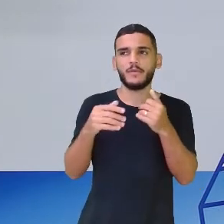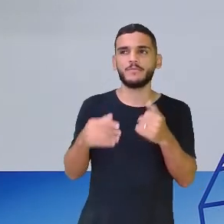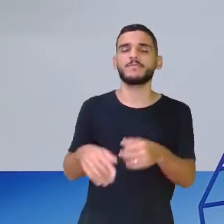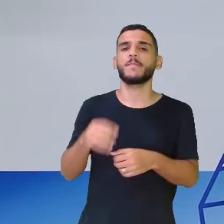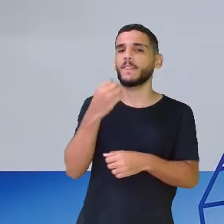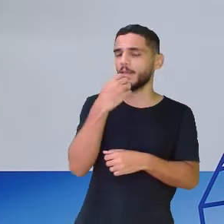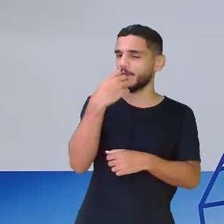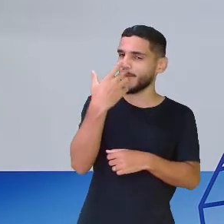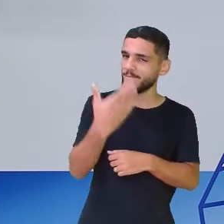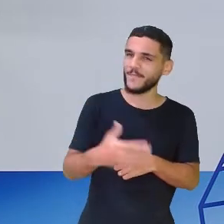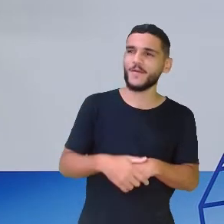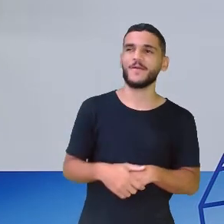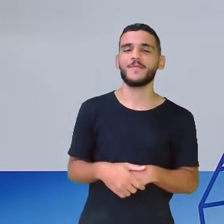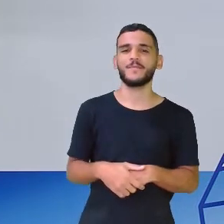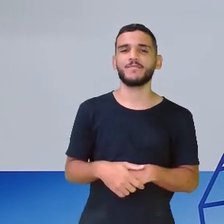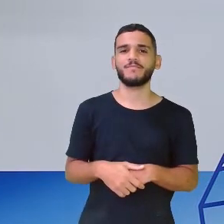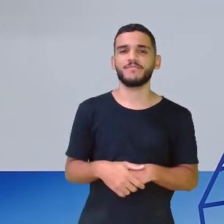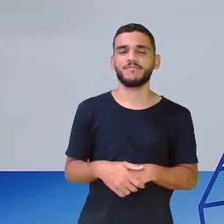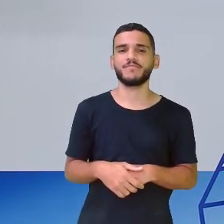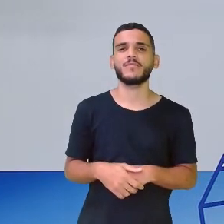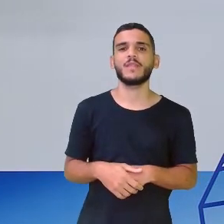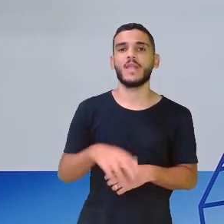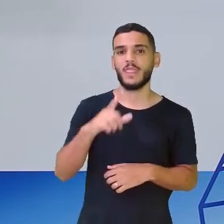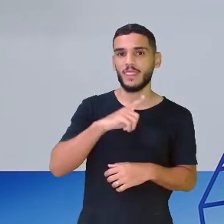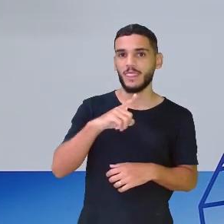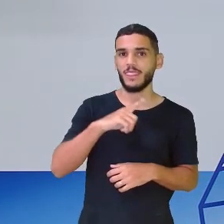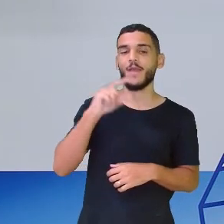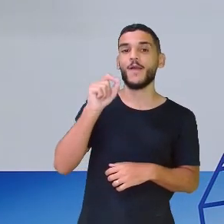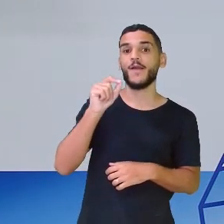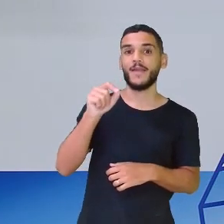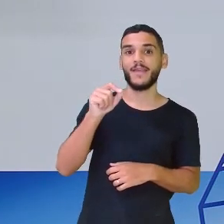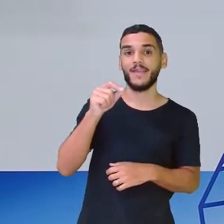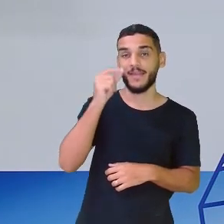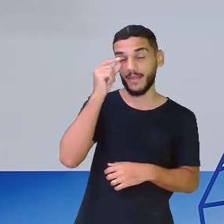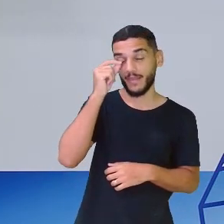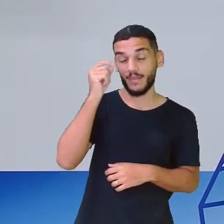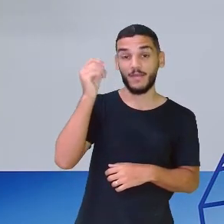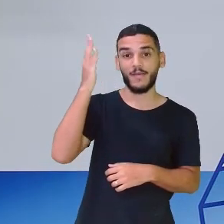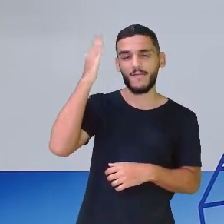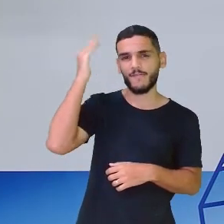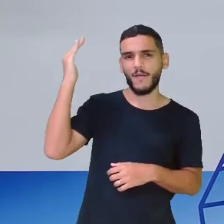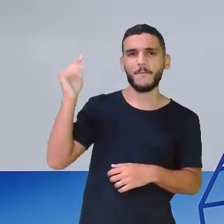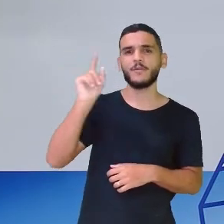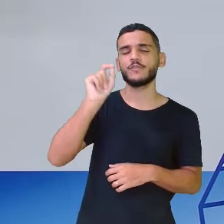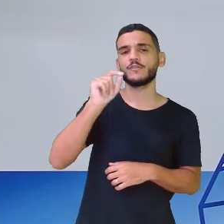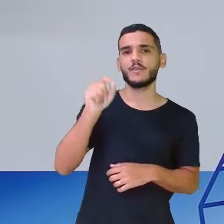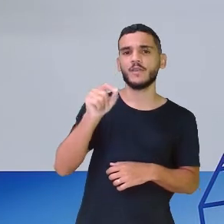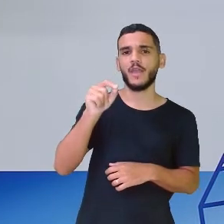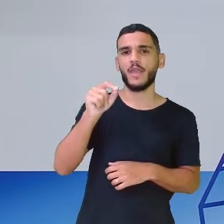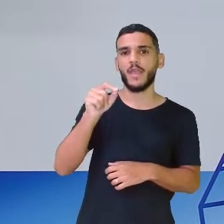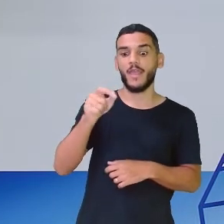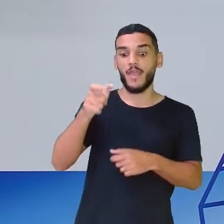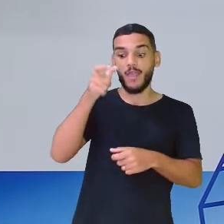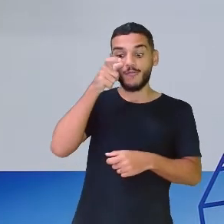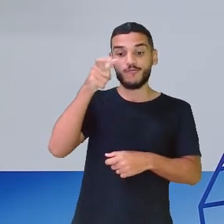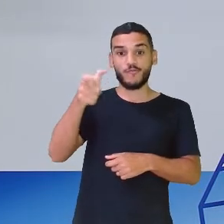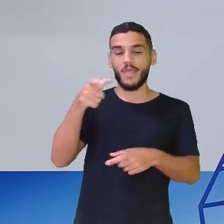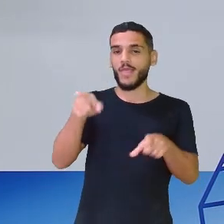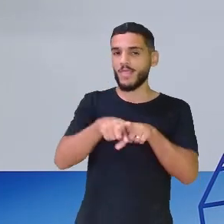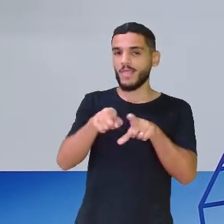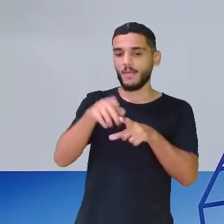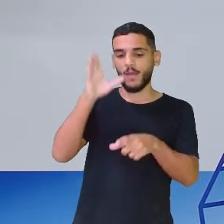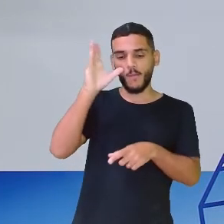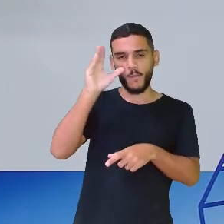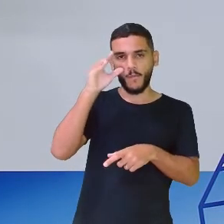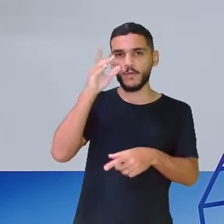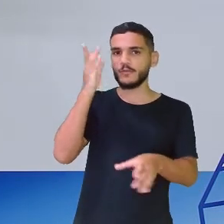Muito bem. A coruja, ela tem fama de ser muito esperta, de ser muito curiosa e ela